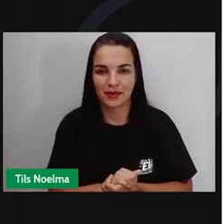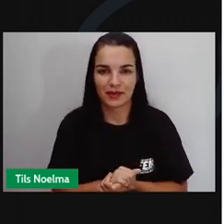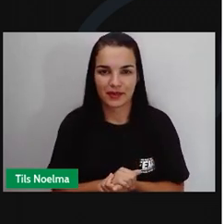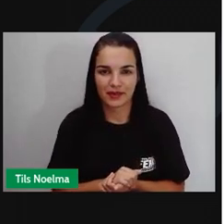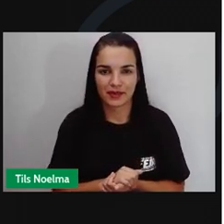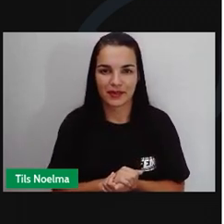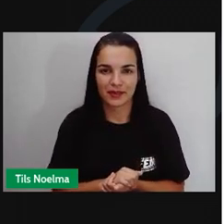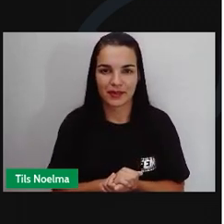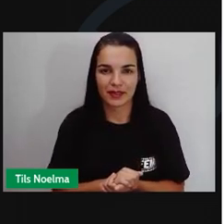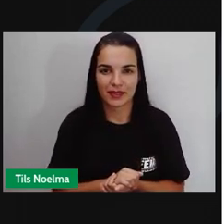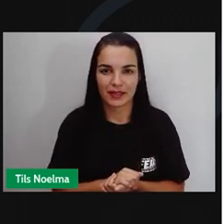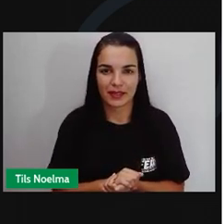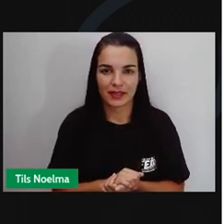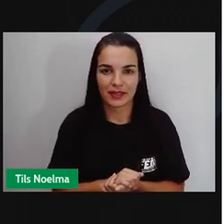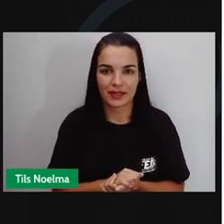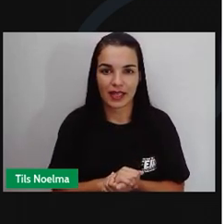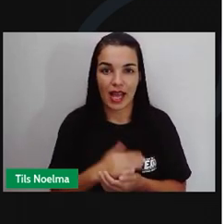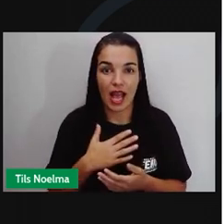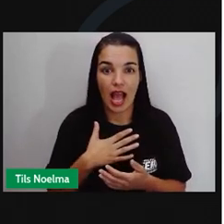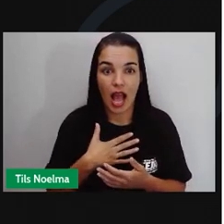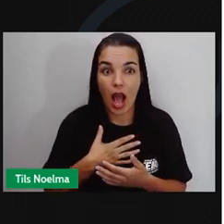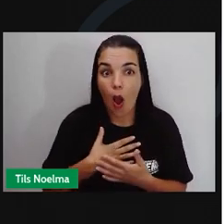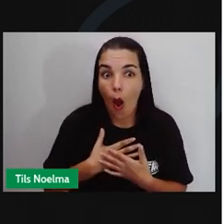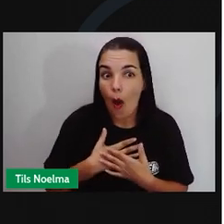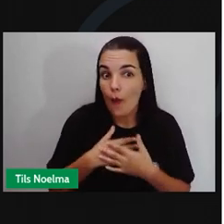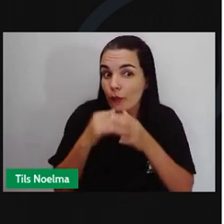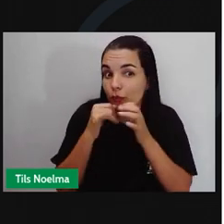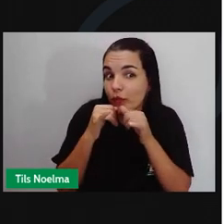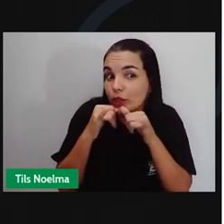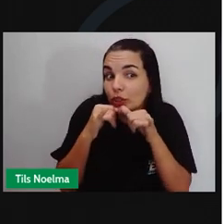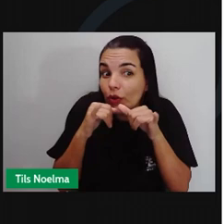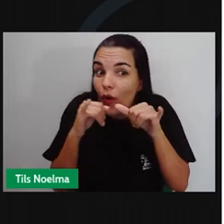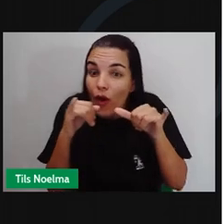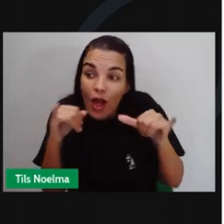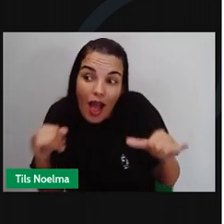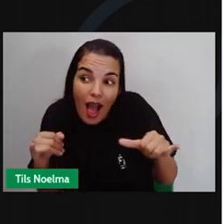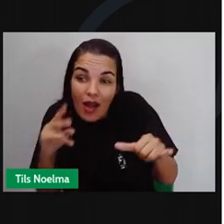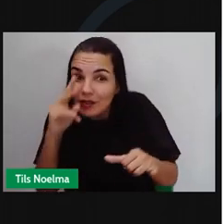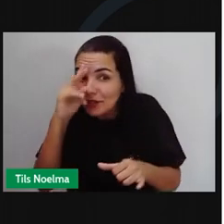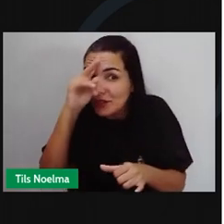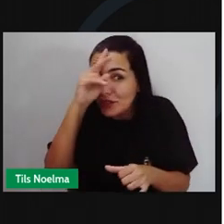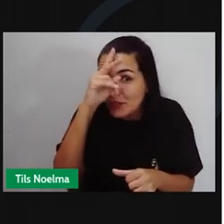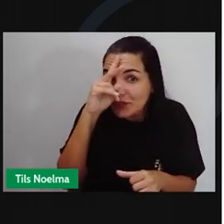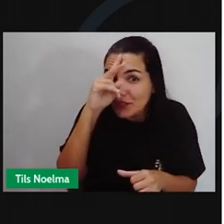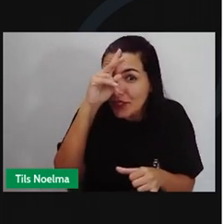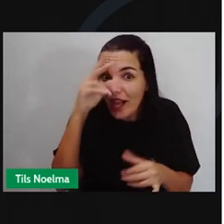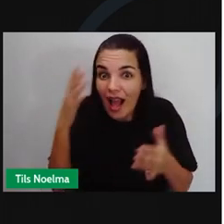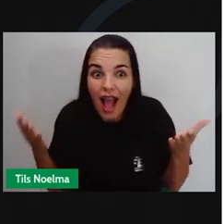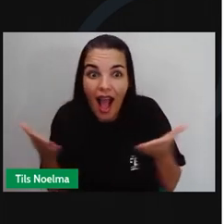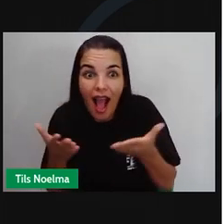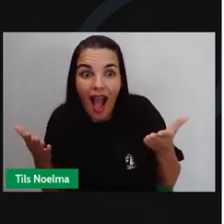Eu vou te contar uma história Agora,